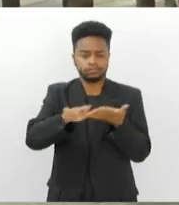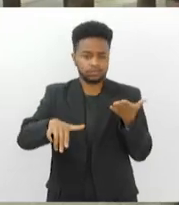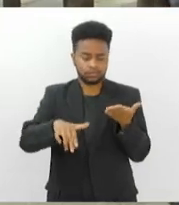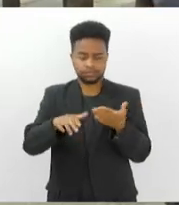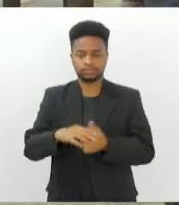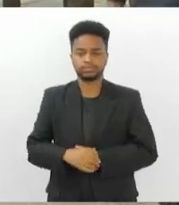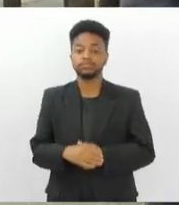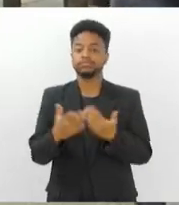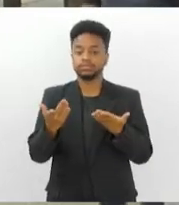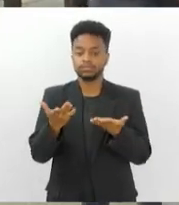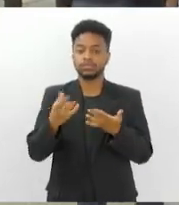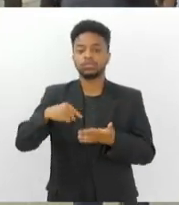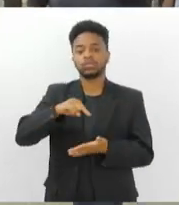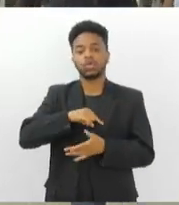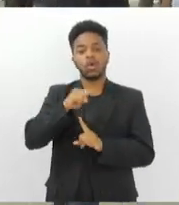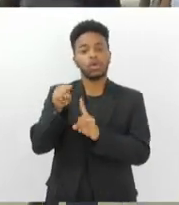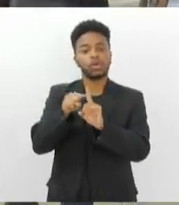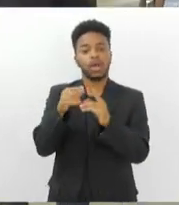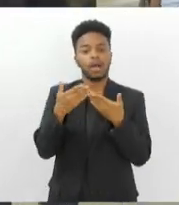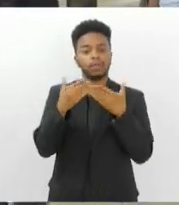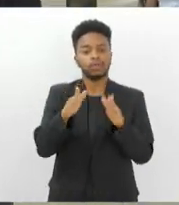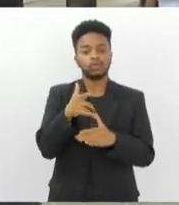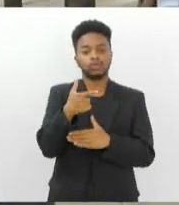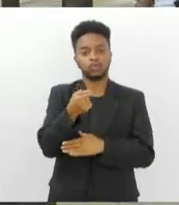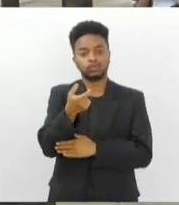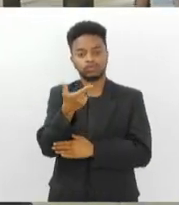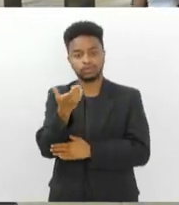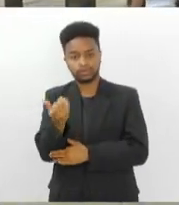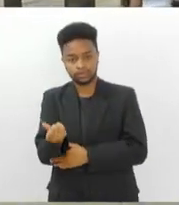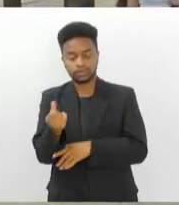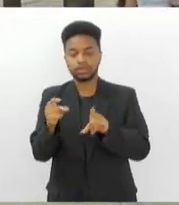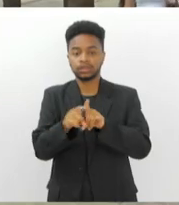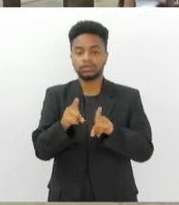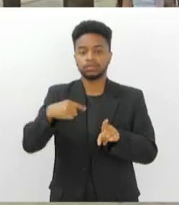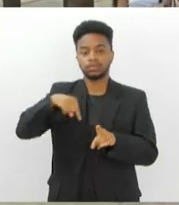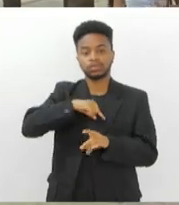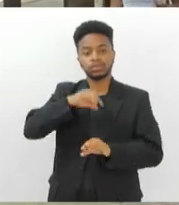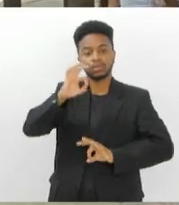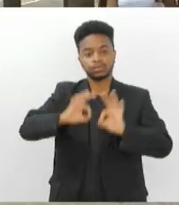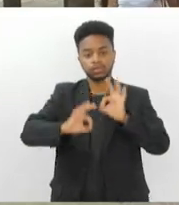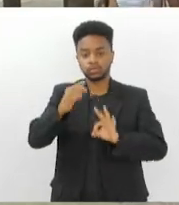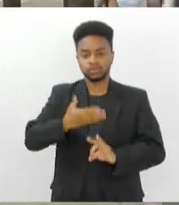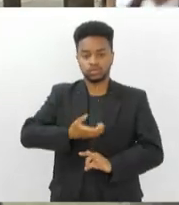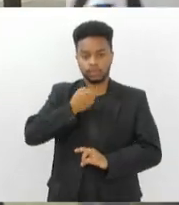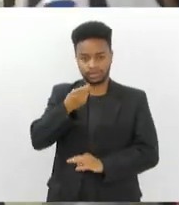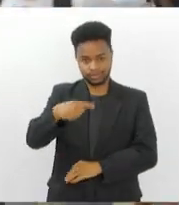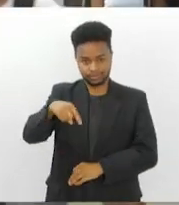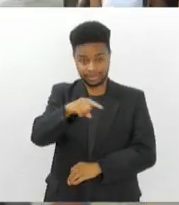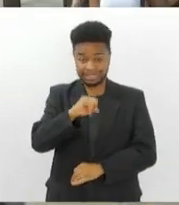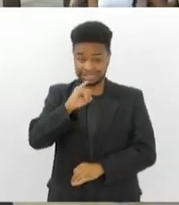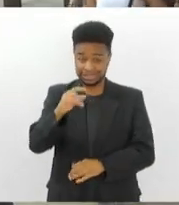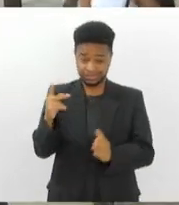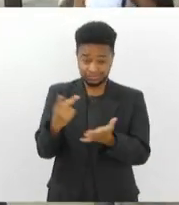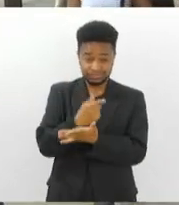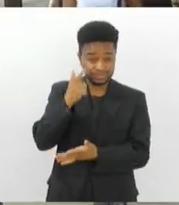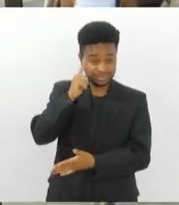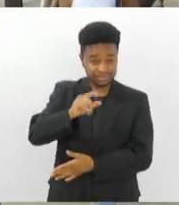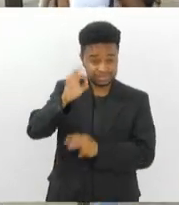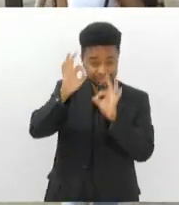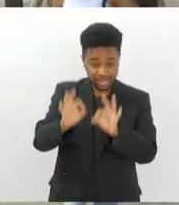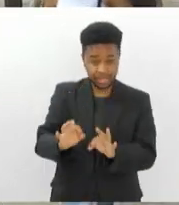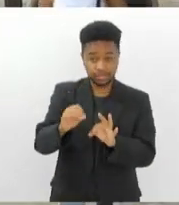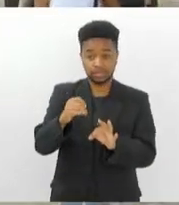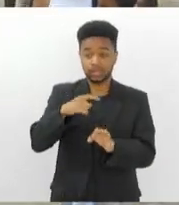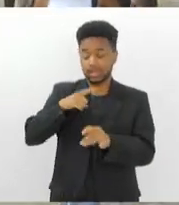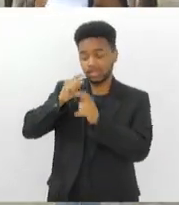quebra em 2026. Só que nós também estamos planejando uma pequena surpresa. Se tudo der certo, a sua próxima